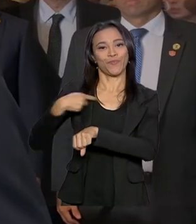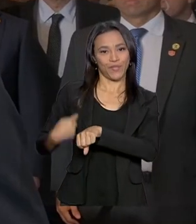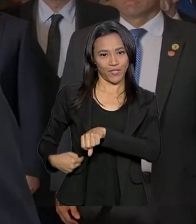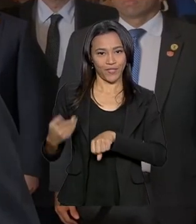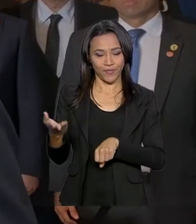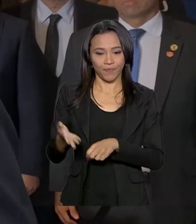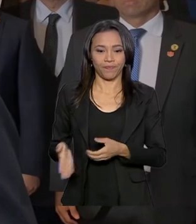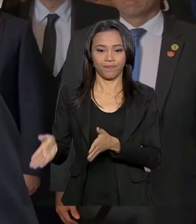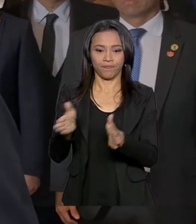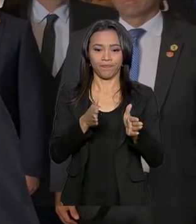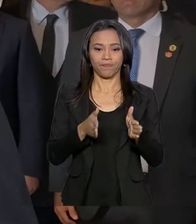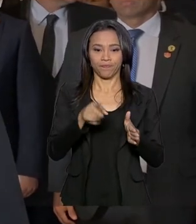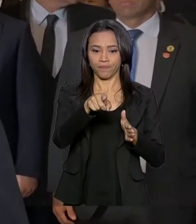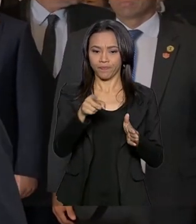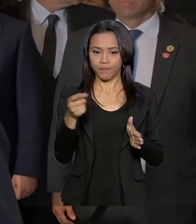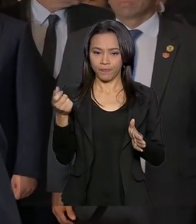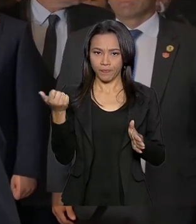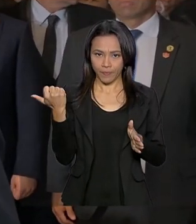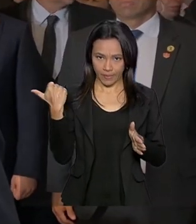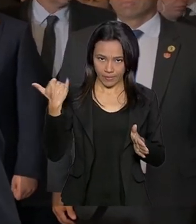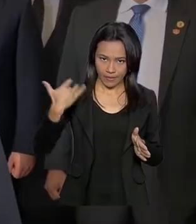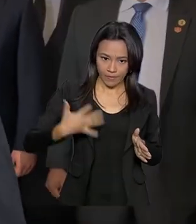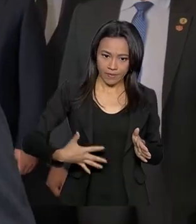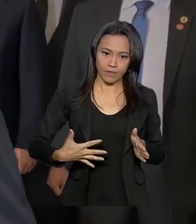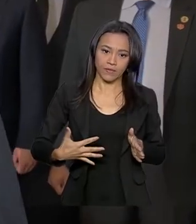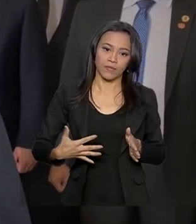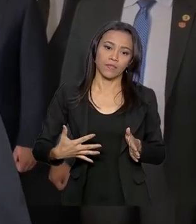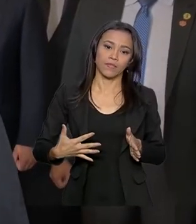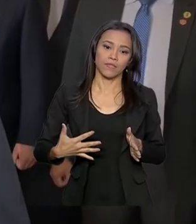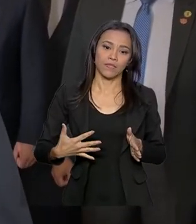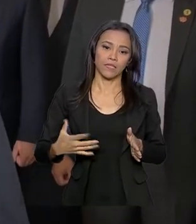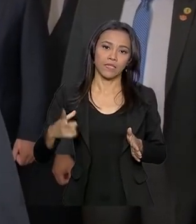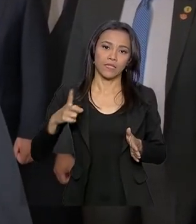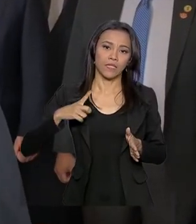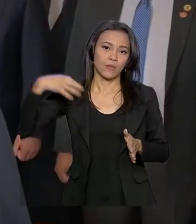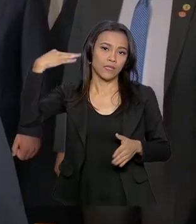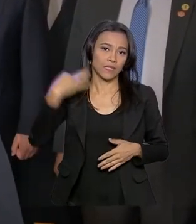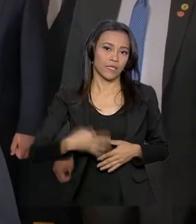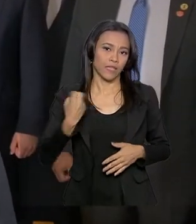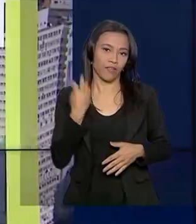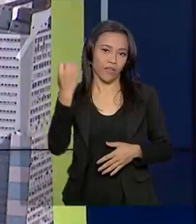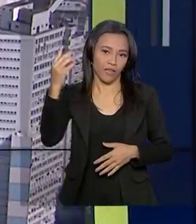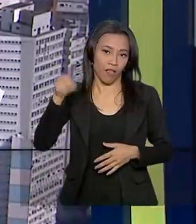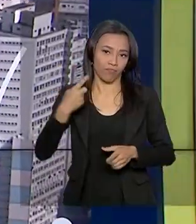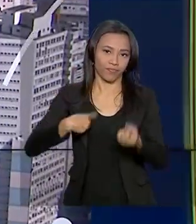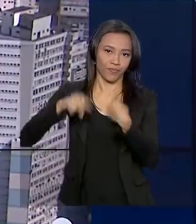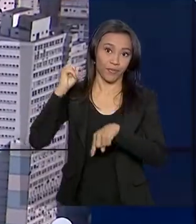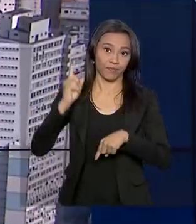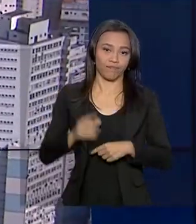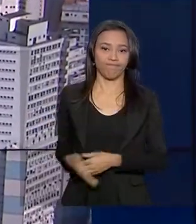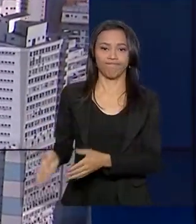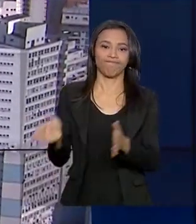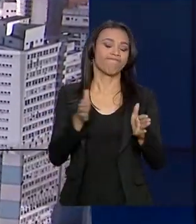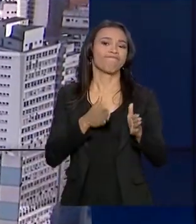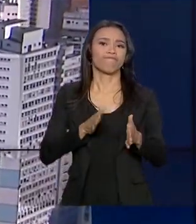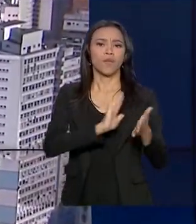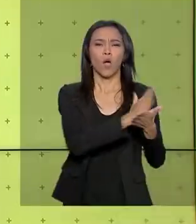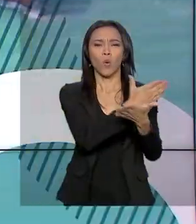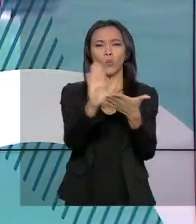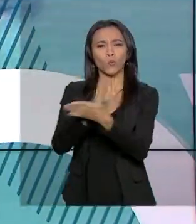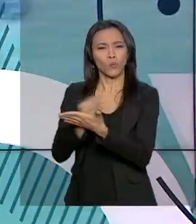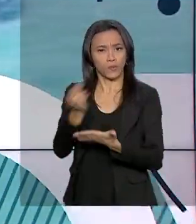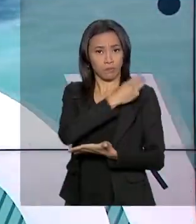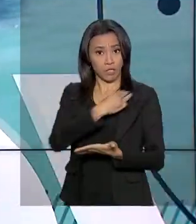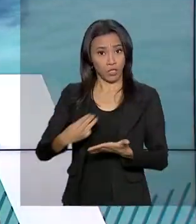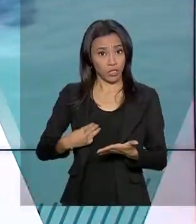Não sou possível fazer para o desenvolvimento do país na área. Tenho certeza que a viagem será coroada em sucesso. E alguns ministros chegaram